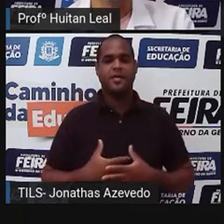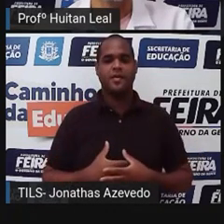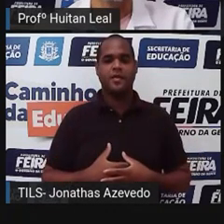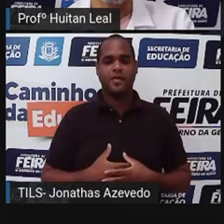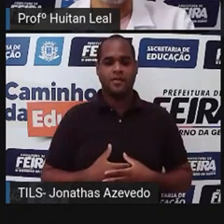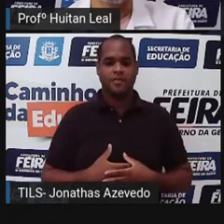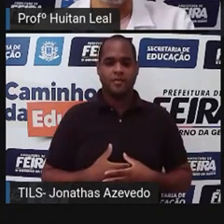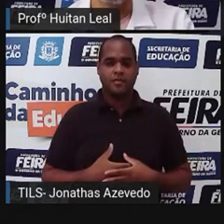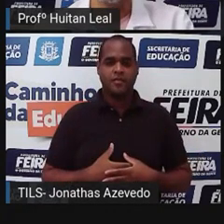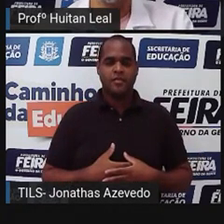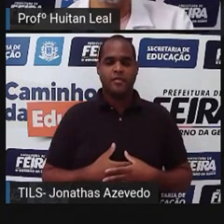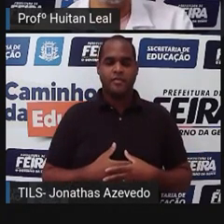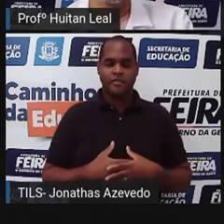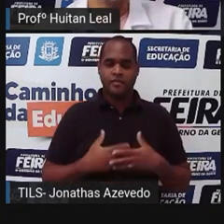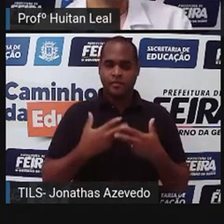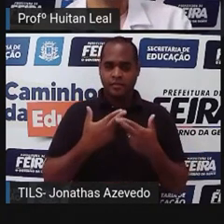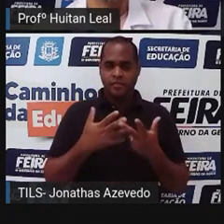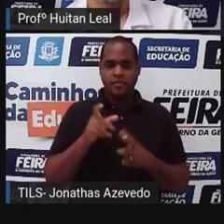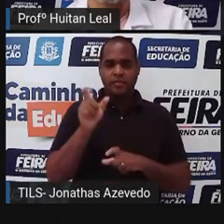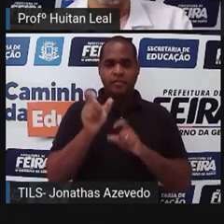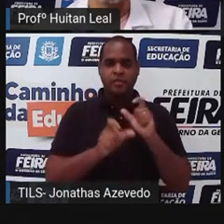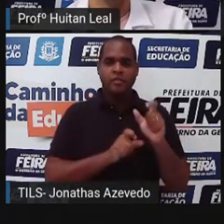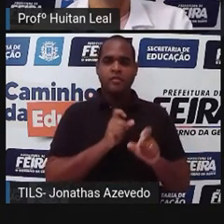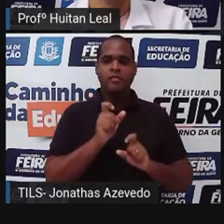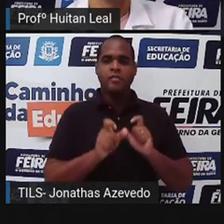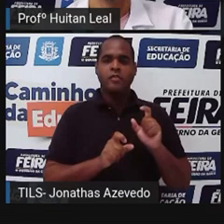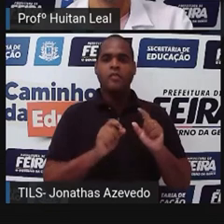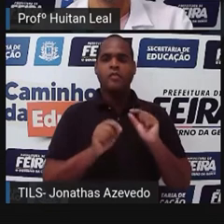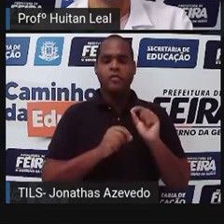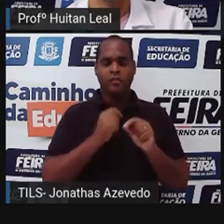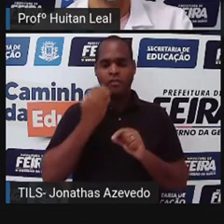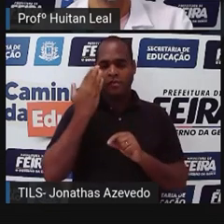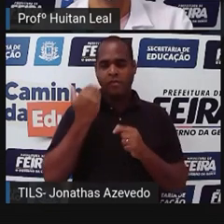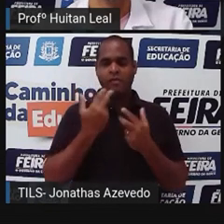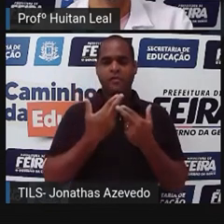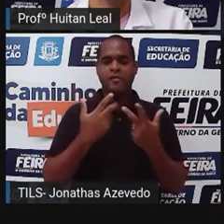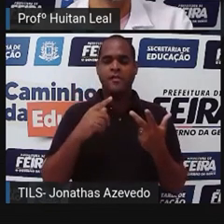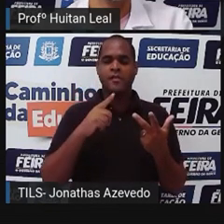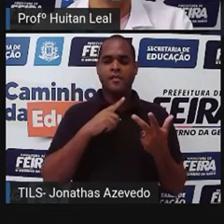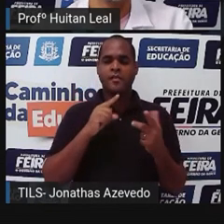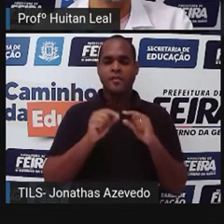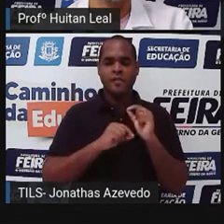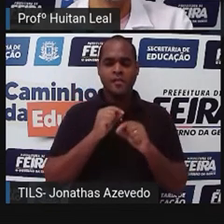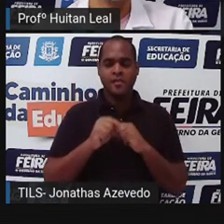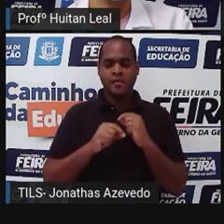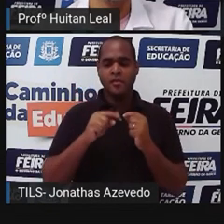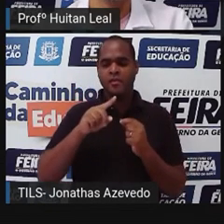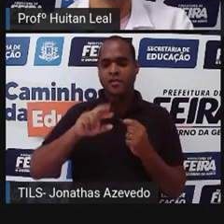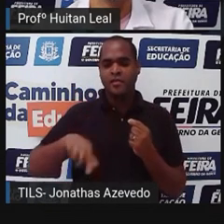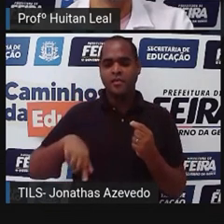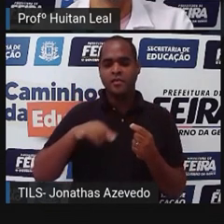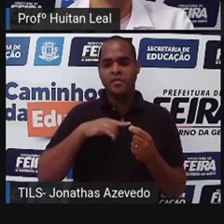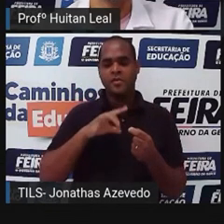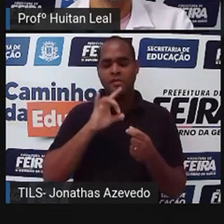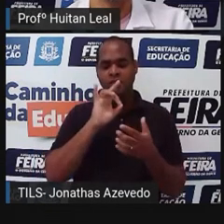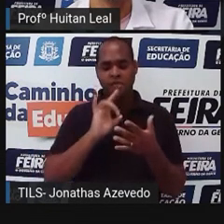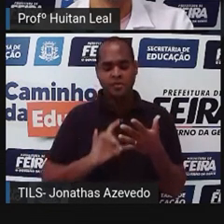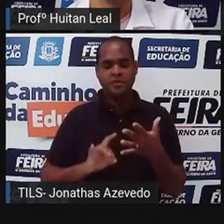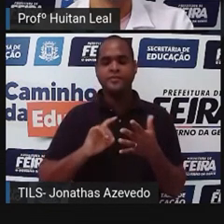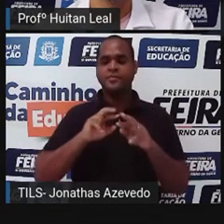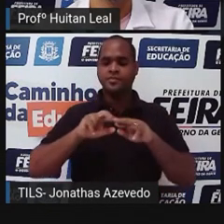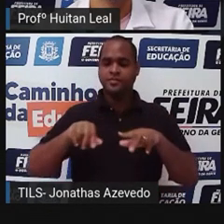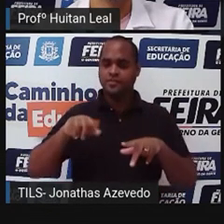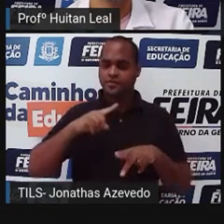As personagens. Todo mundo sabe o é personagem. Esse elemento corresponde aos seres que executam e sofrem ações durante